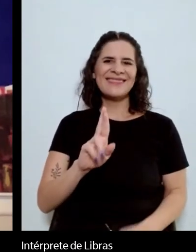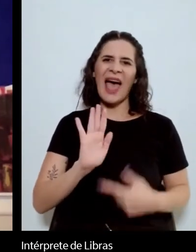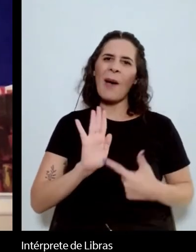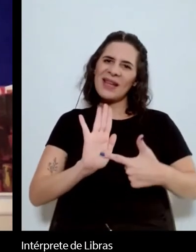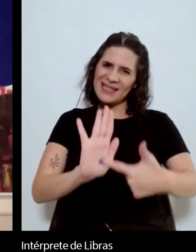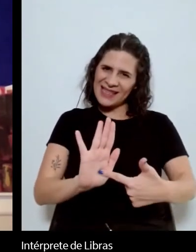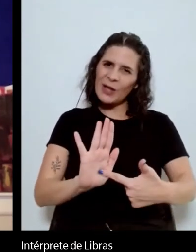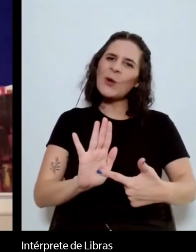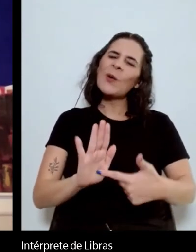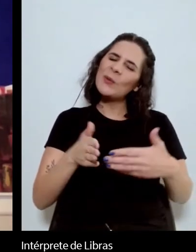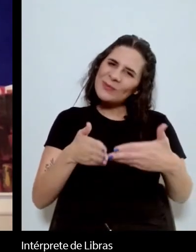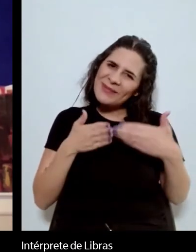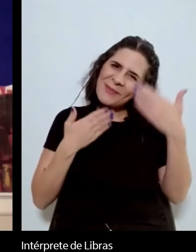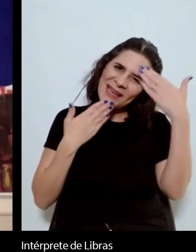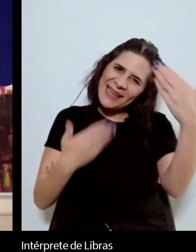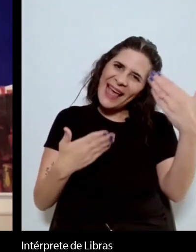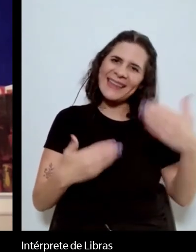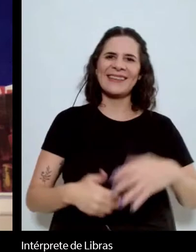todos pela atenção.